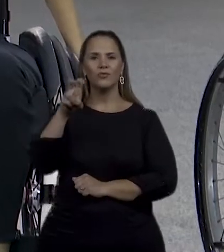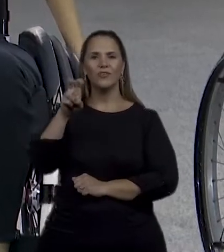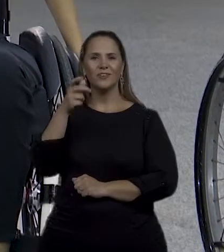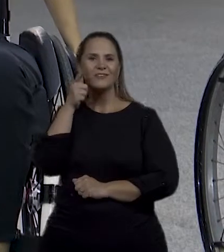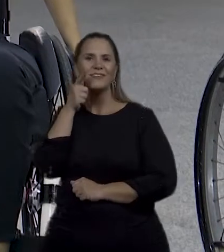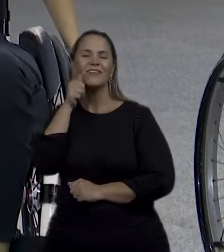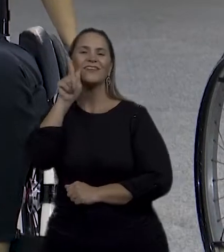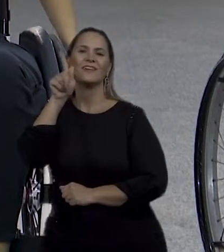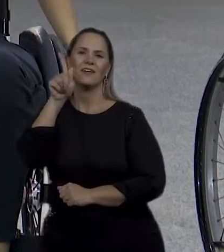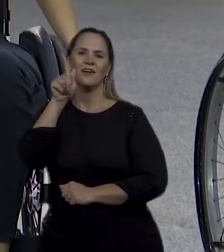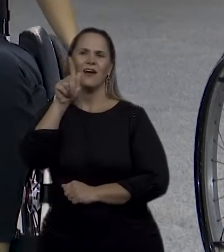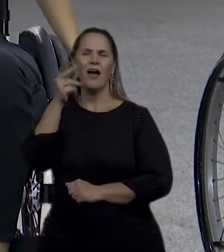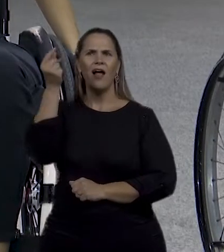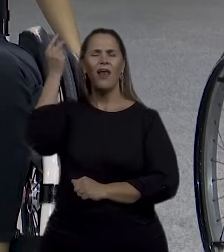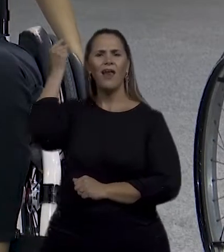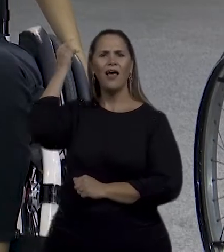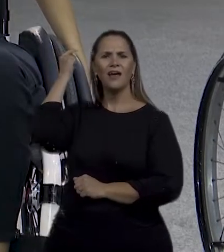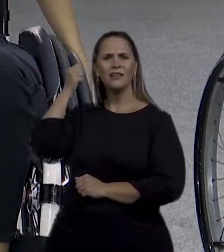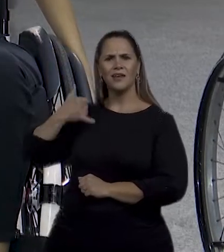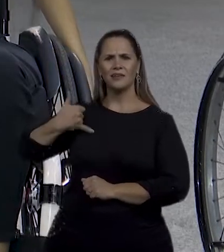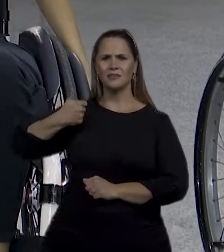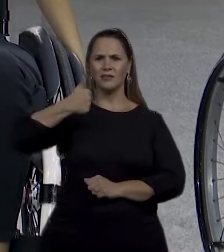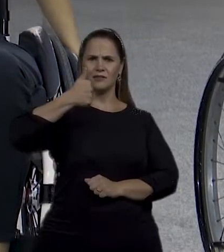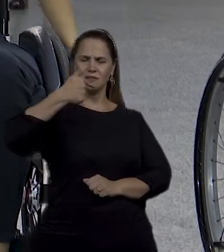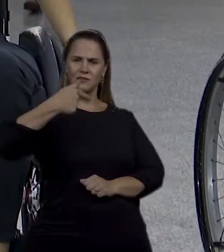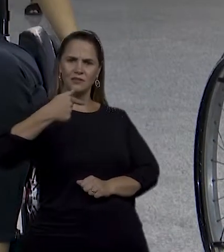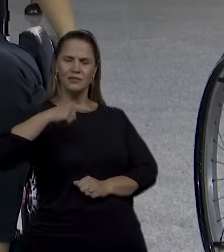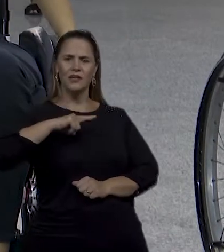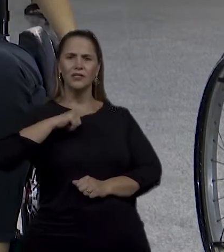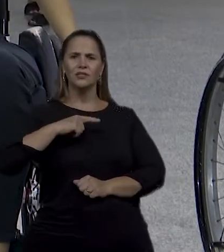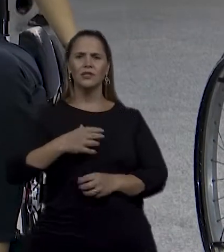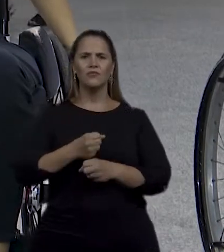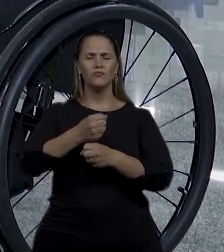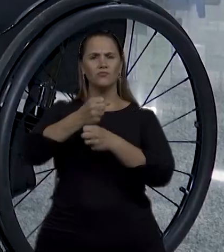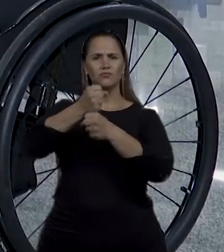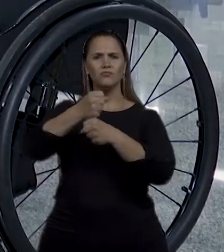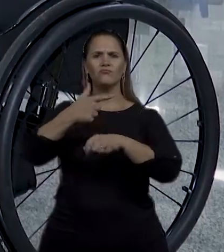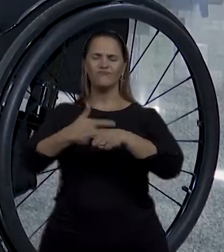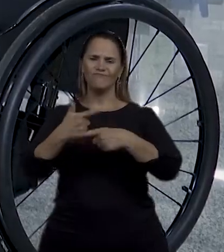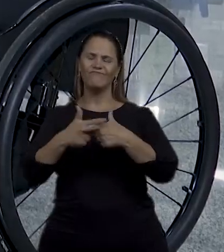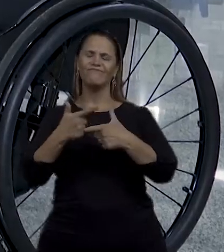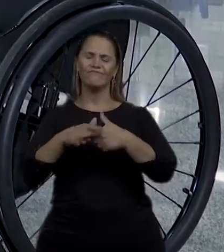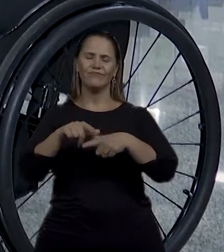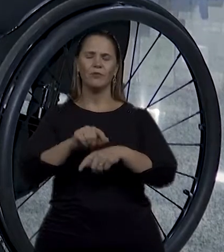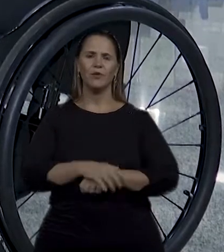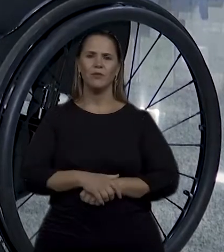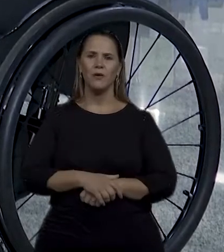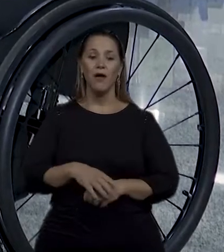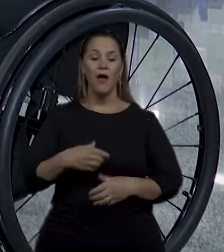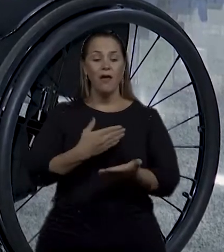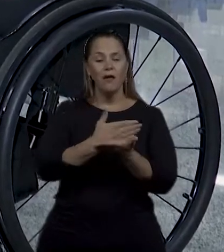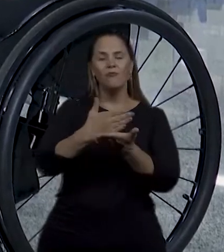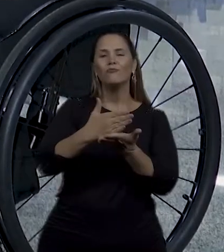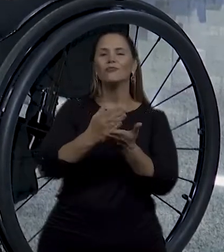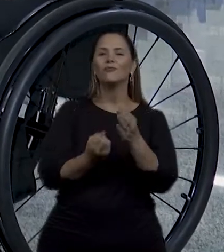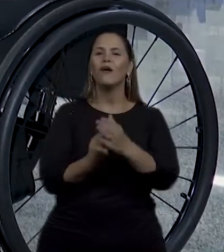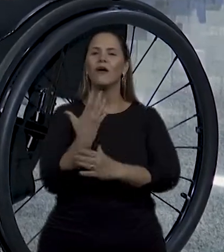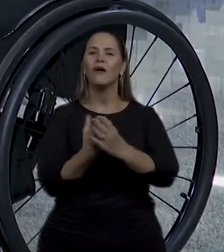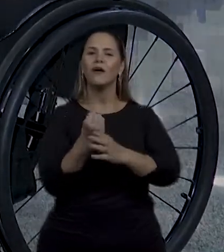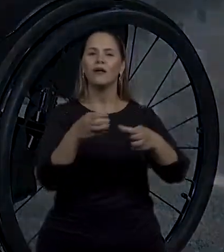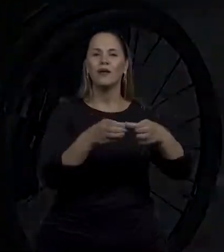lesão medular aos 17 anos e ficou tetraplégica. Criou a Companhia de Dança em